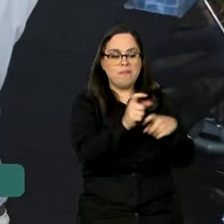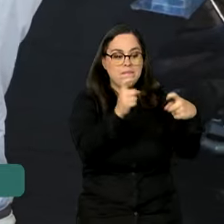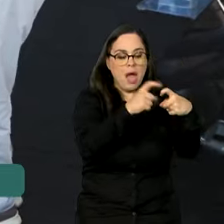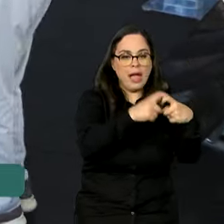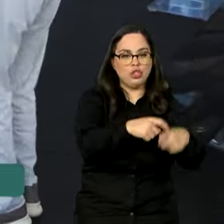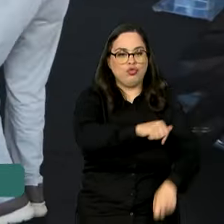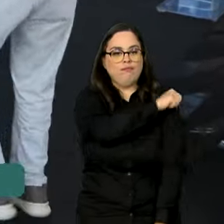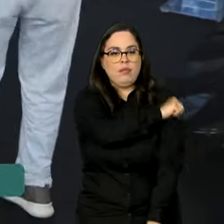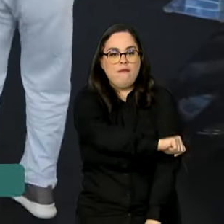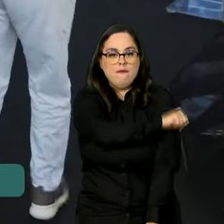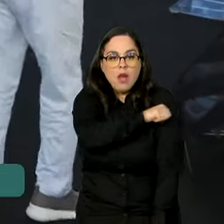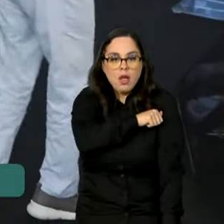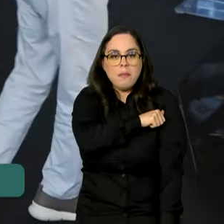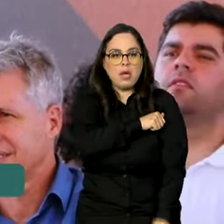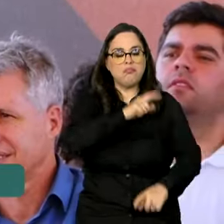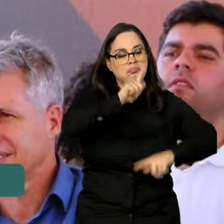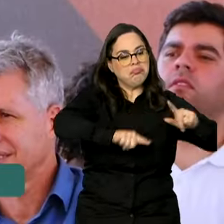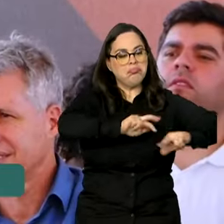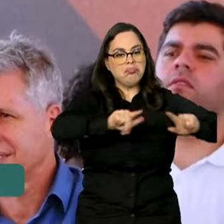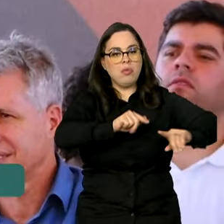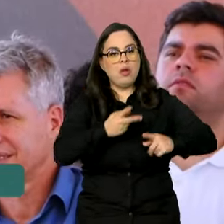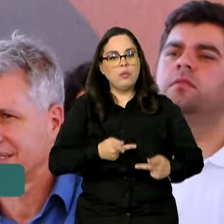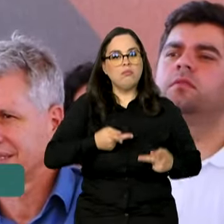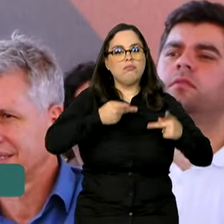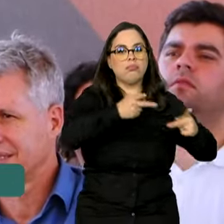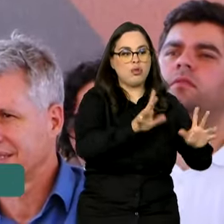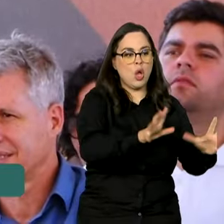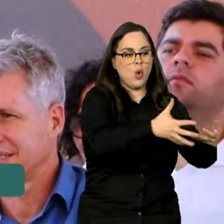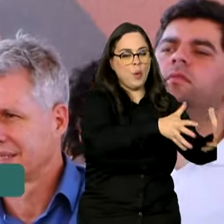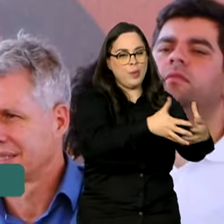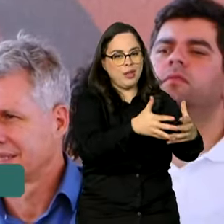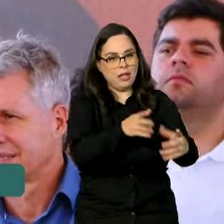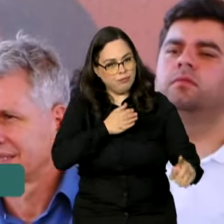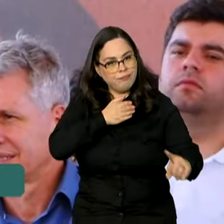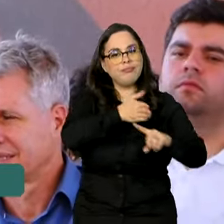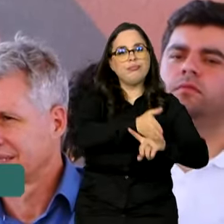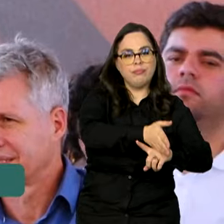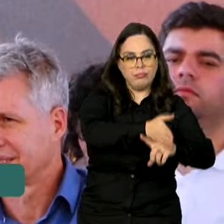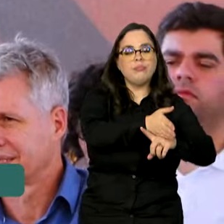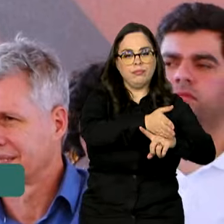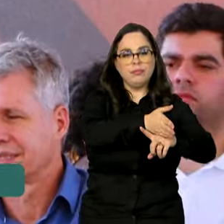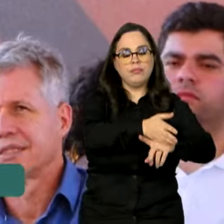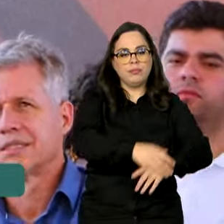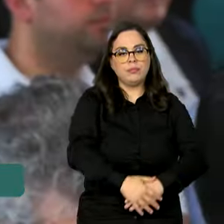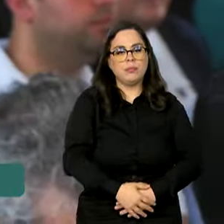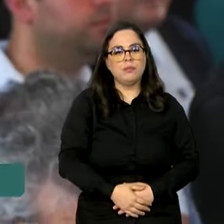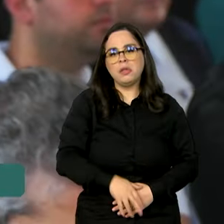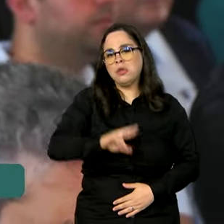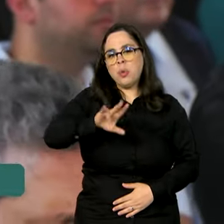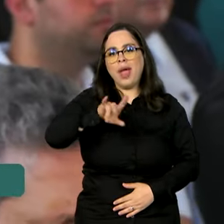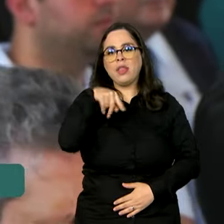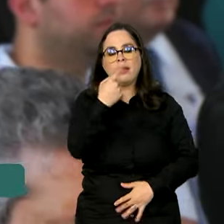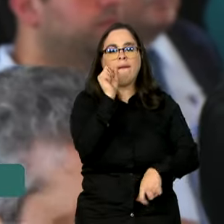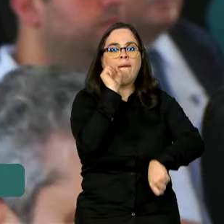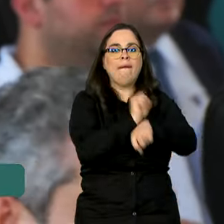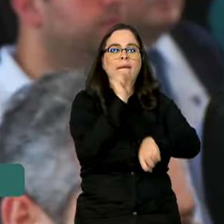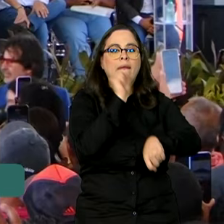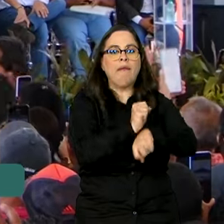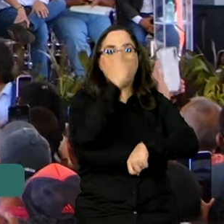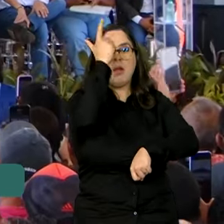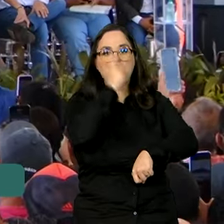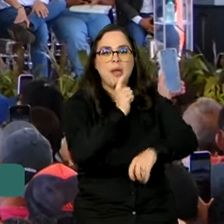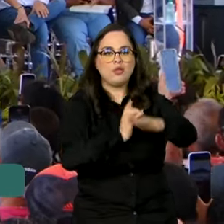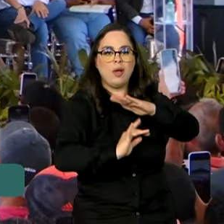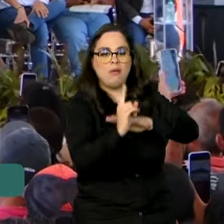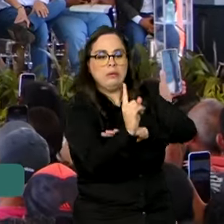enfermeira e aparelho para visitar as comunidades. Não é a gente ficar esperando